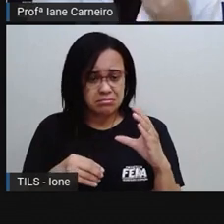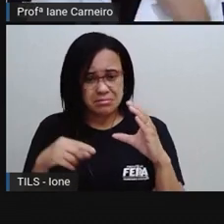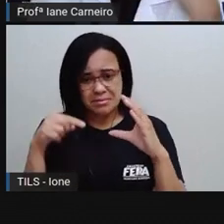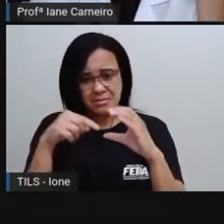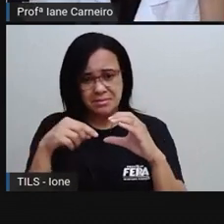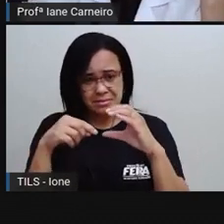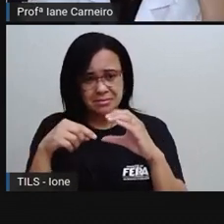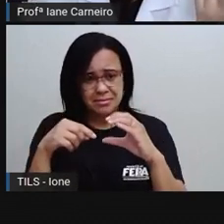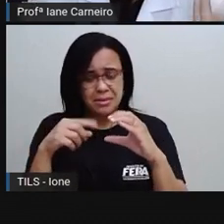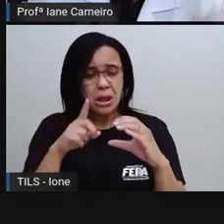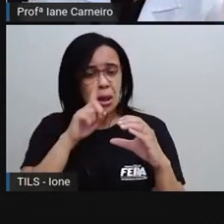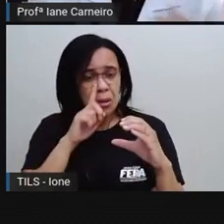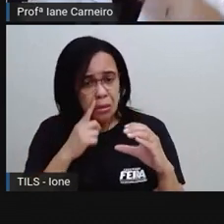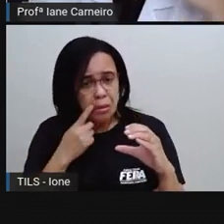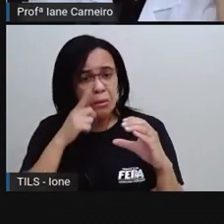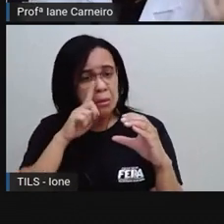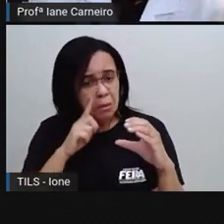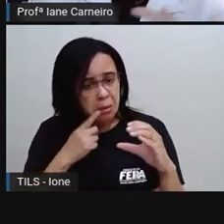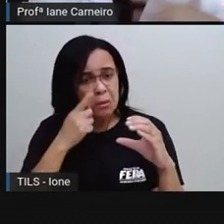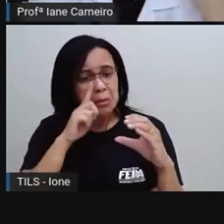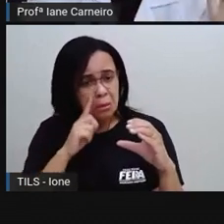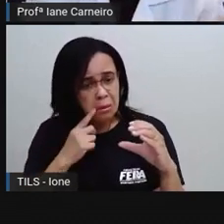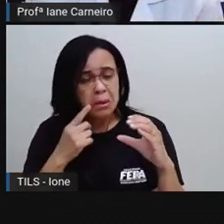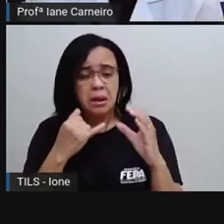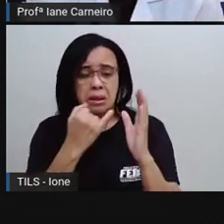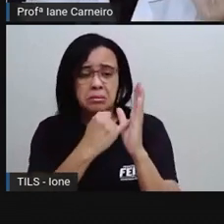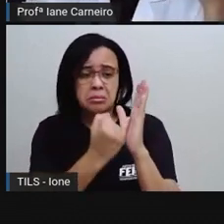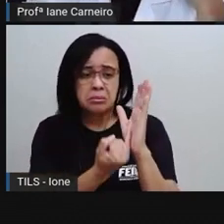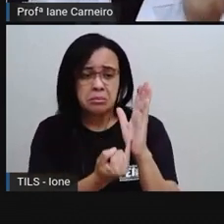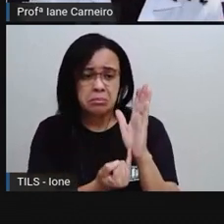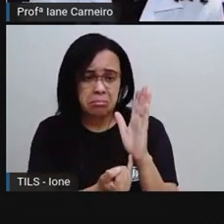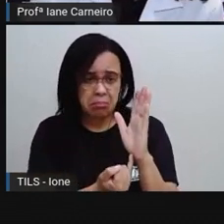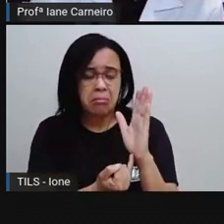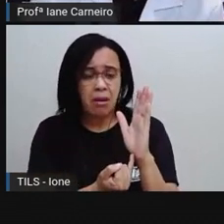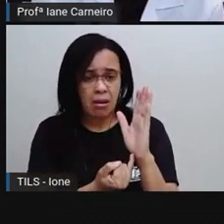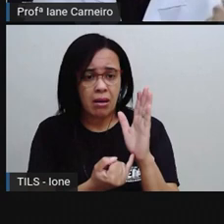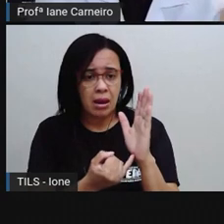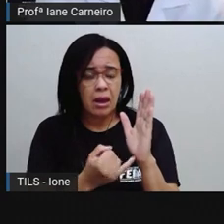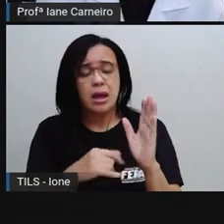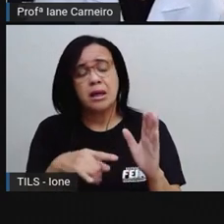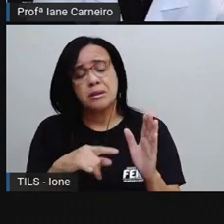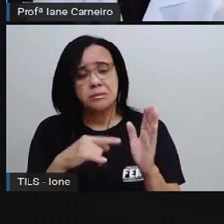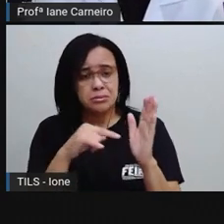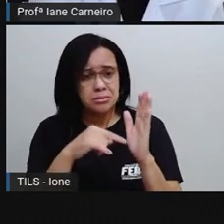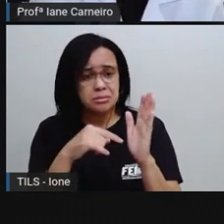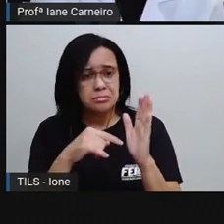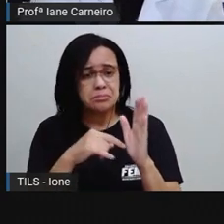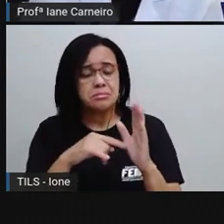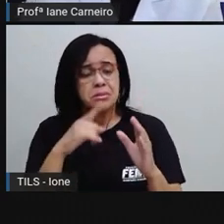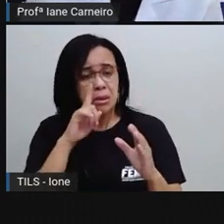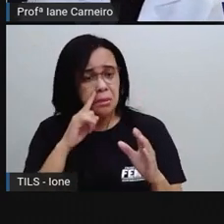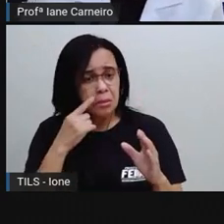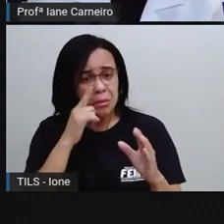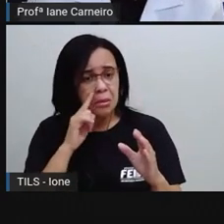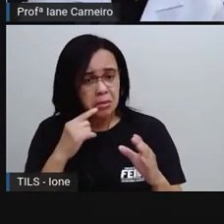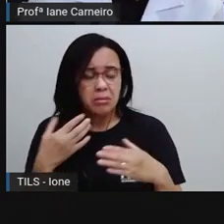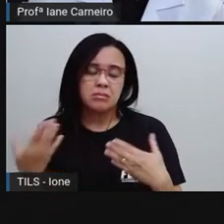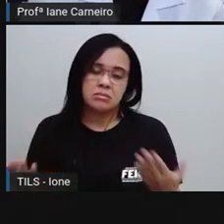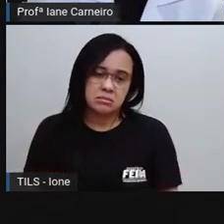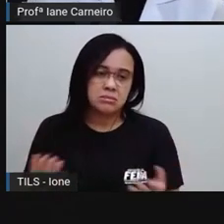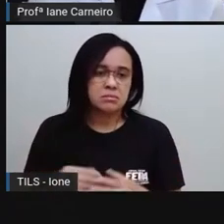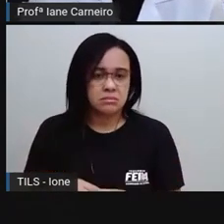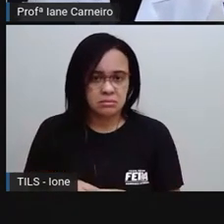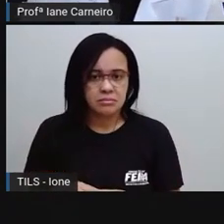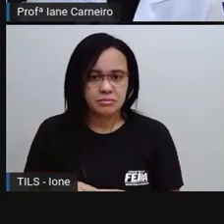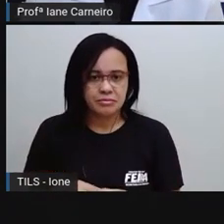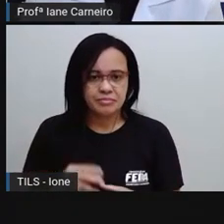a rosa começou, né? Põe-se, começou a chorar, né? Ficou tão meio tristinha. E aí, gente, ó,